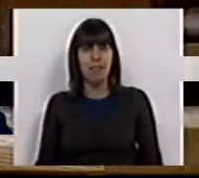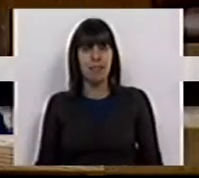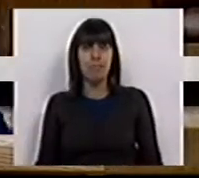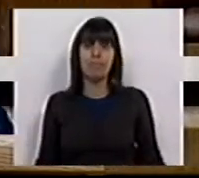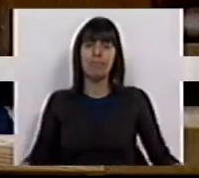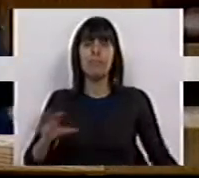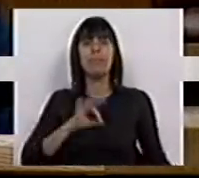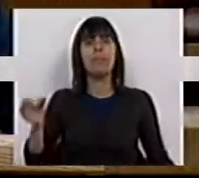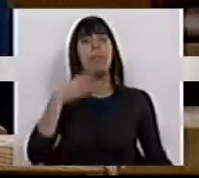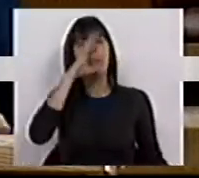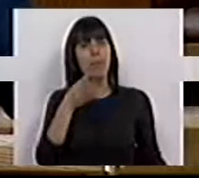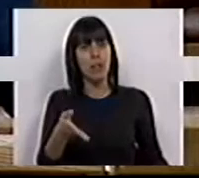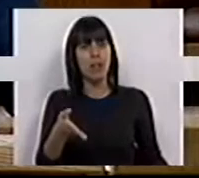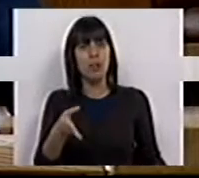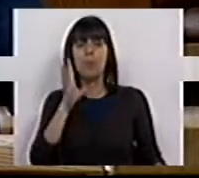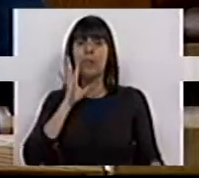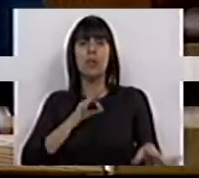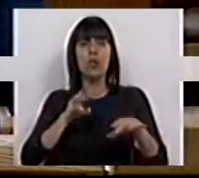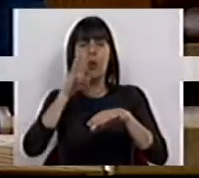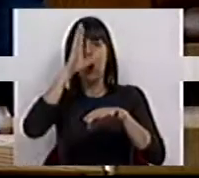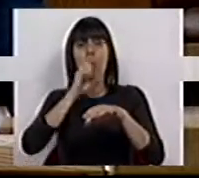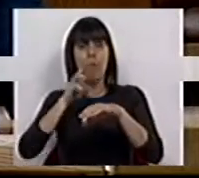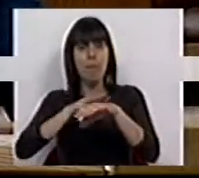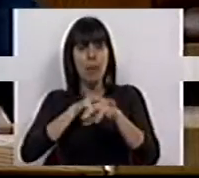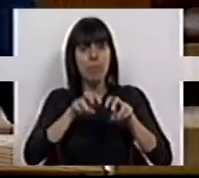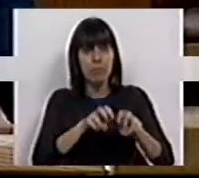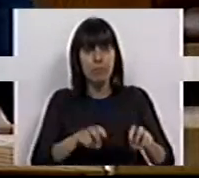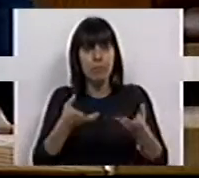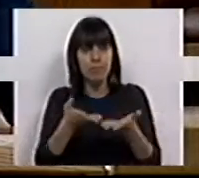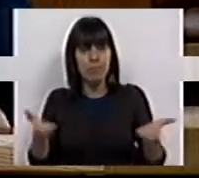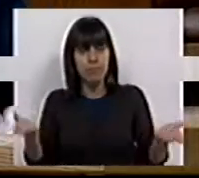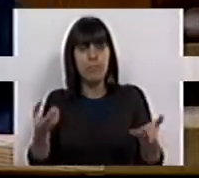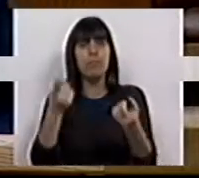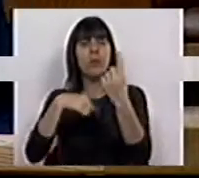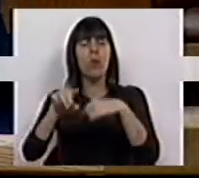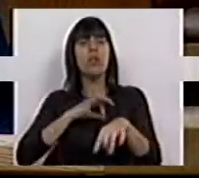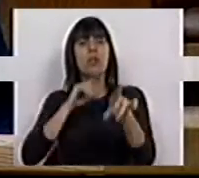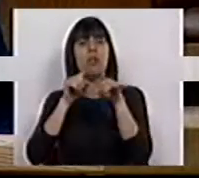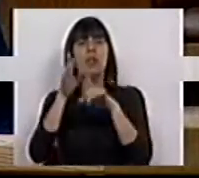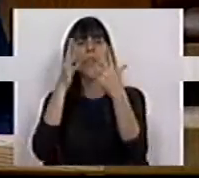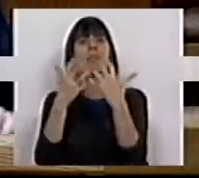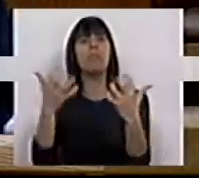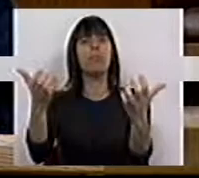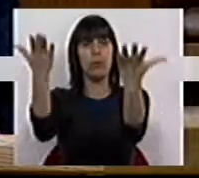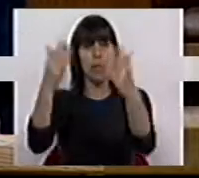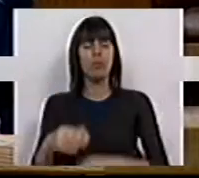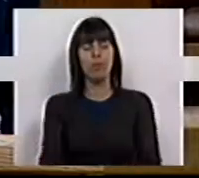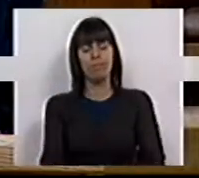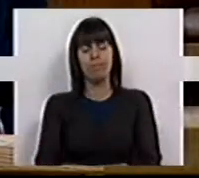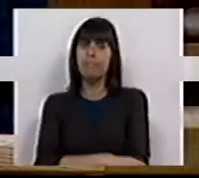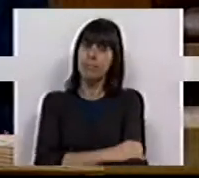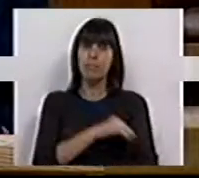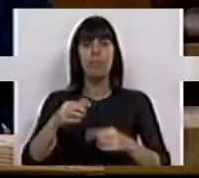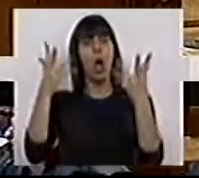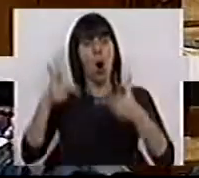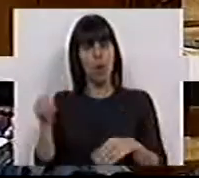Senhor Primeiro-Ministro, senhoras e senhores membros do Governo, senhores e senhores deputados, o orçamento que